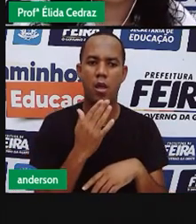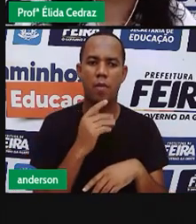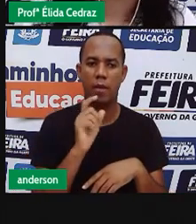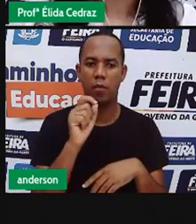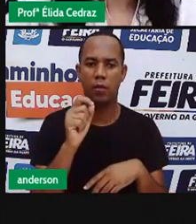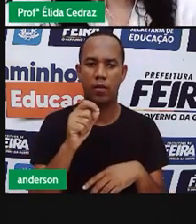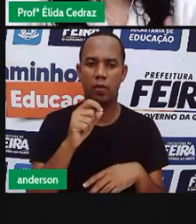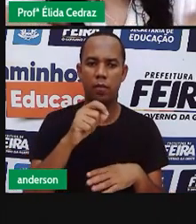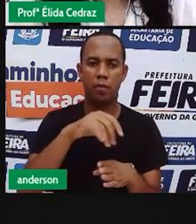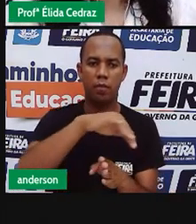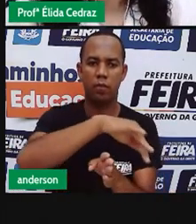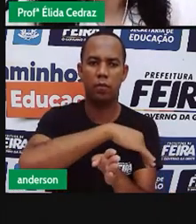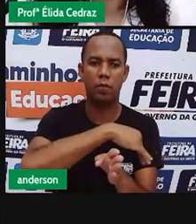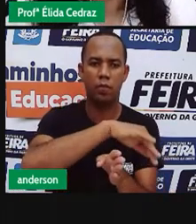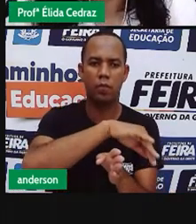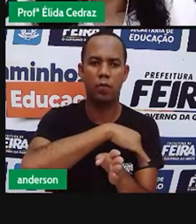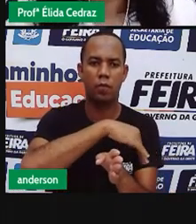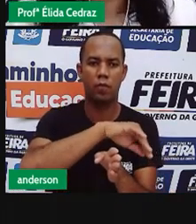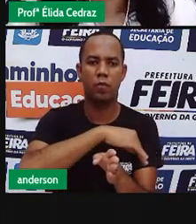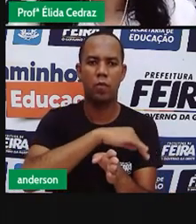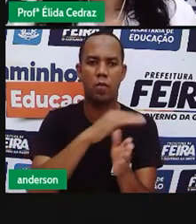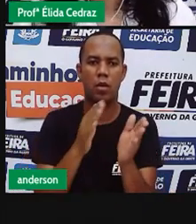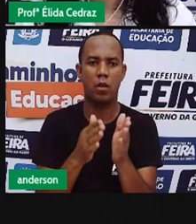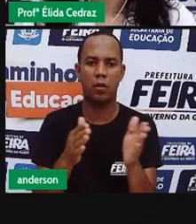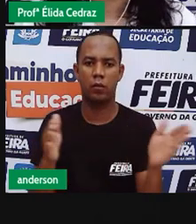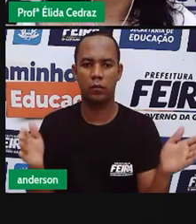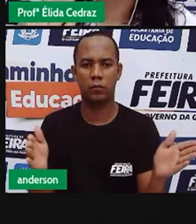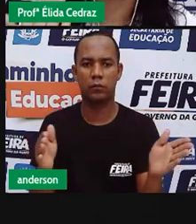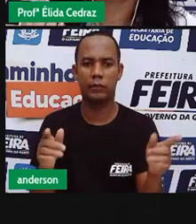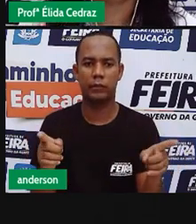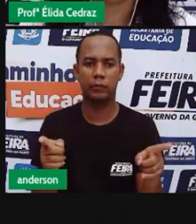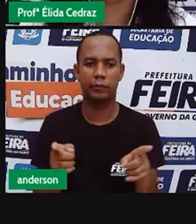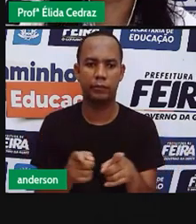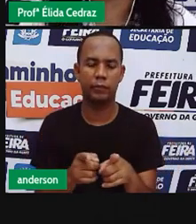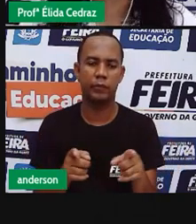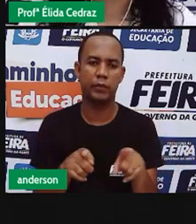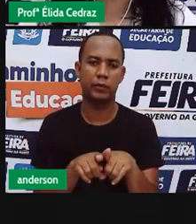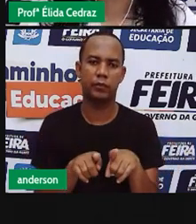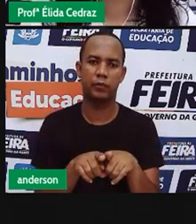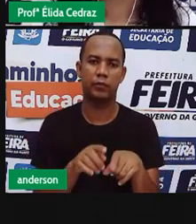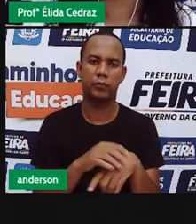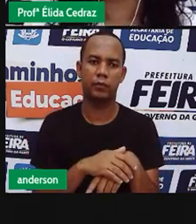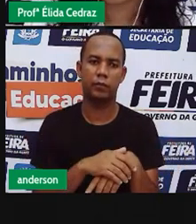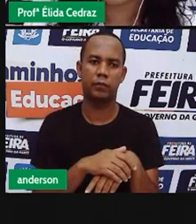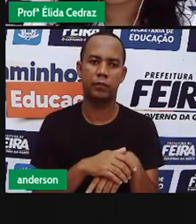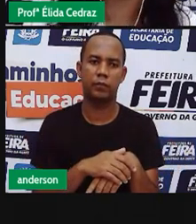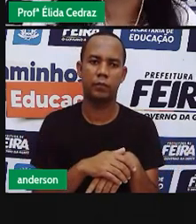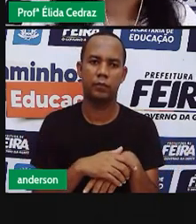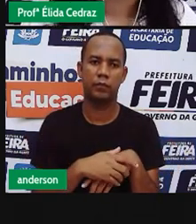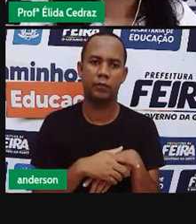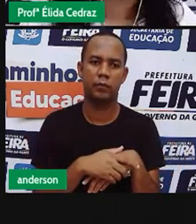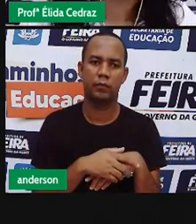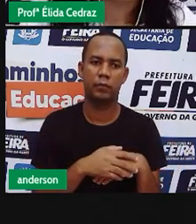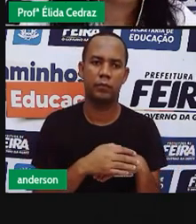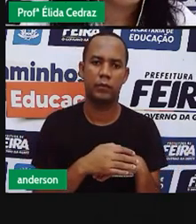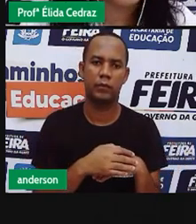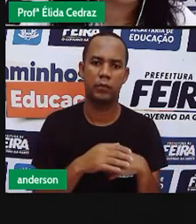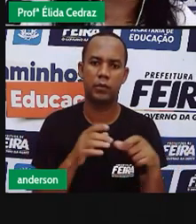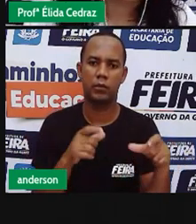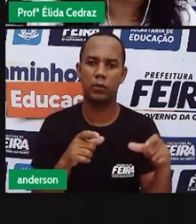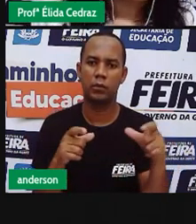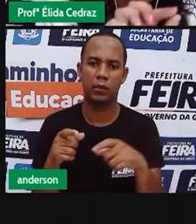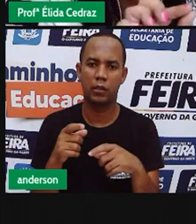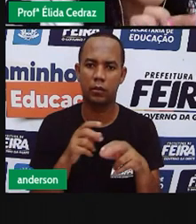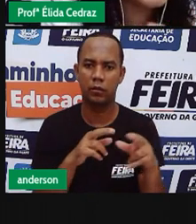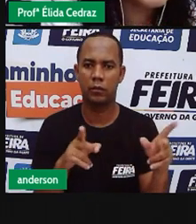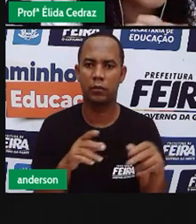avenidas. São as ruas mais largas, como é a Presidente Dutra, Getúlio Vargas, João Durval.